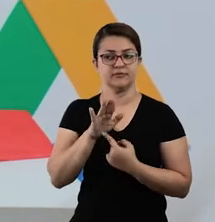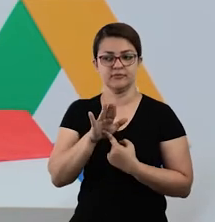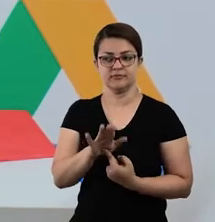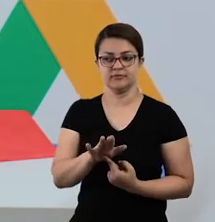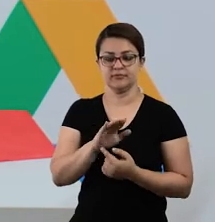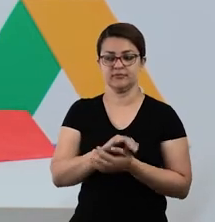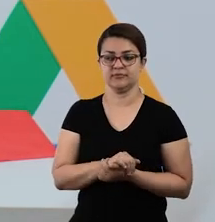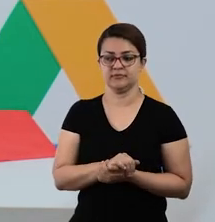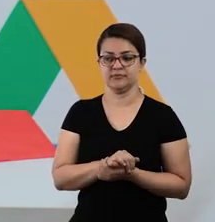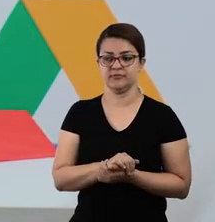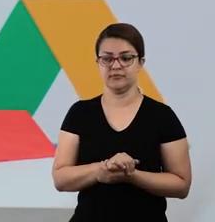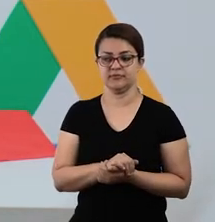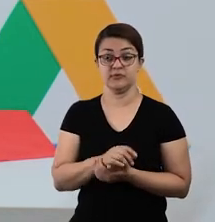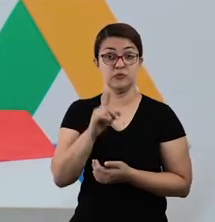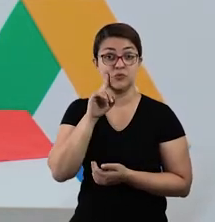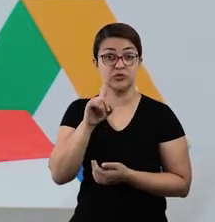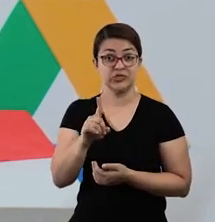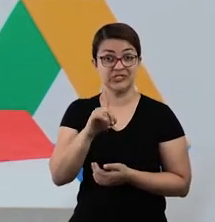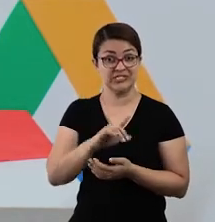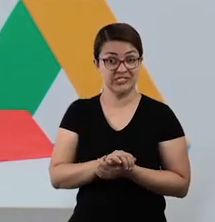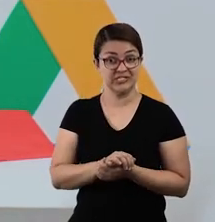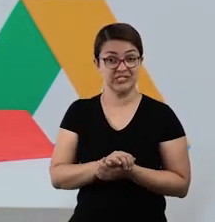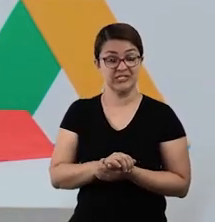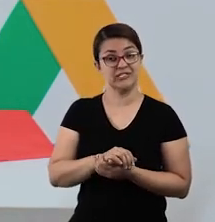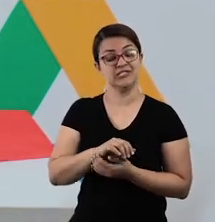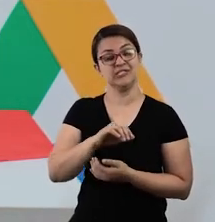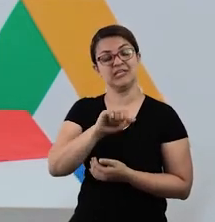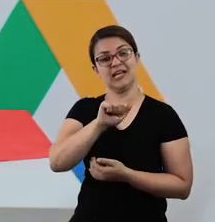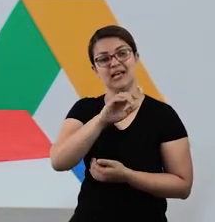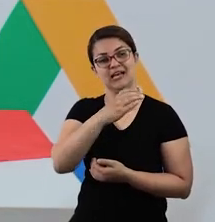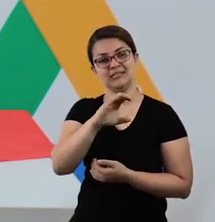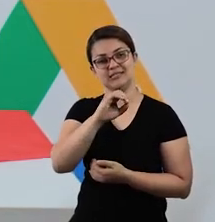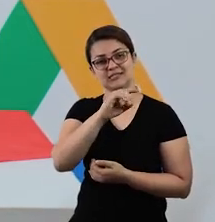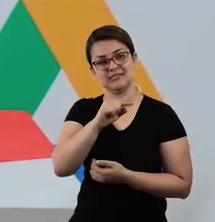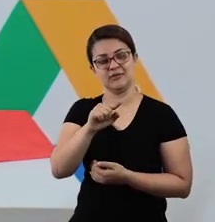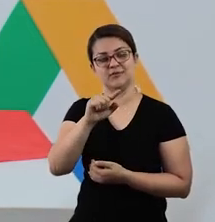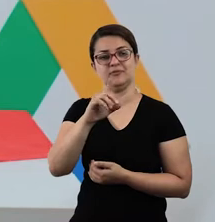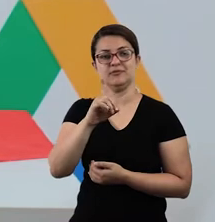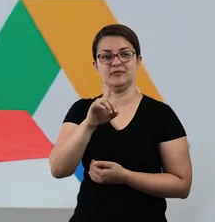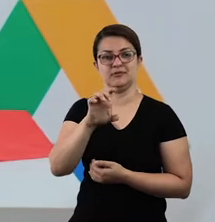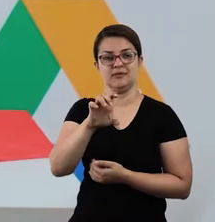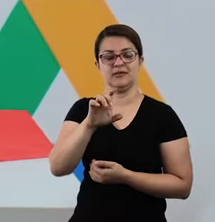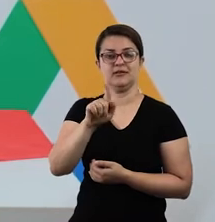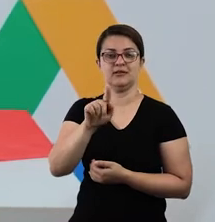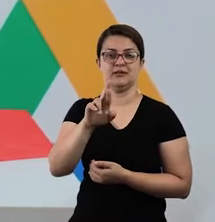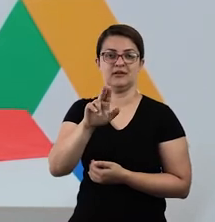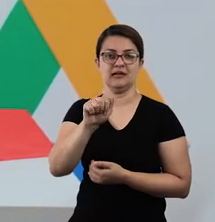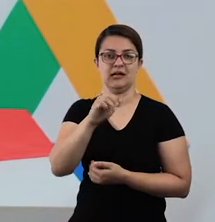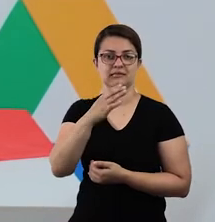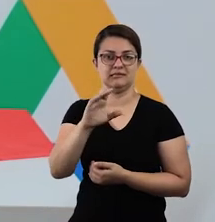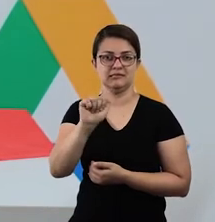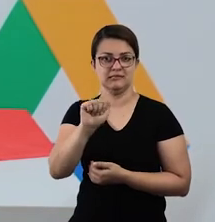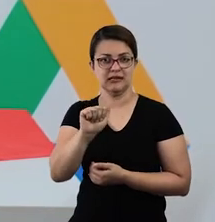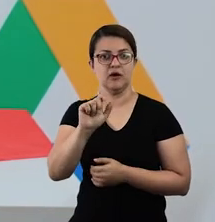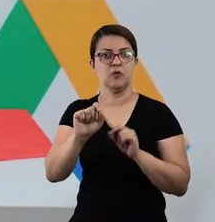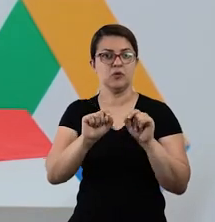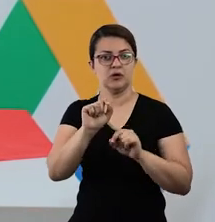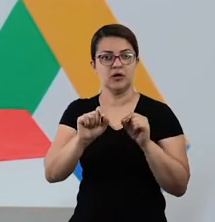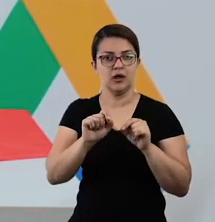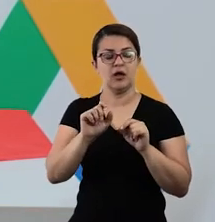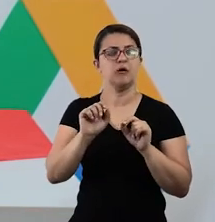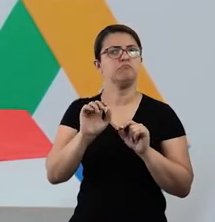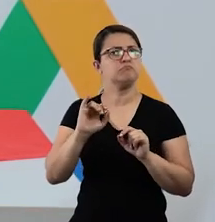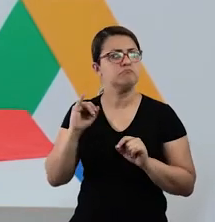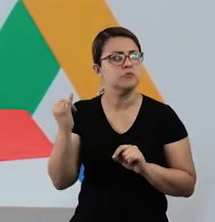que é o Thanksgiving Day, ou Dia de Ação de Graças. O Dia de Ação de Graças, o Thanksgiving Day, é um dia muito